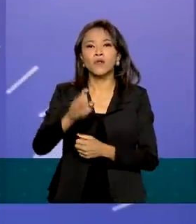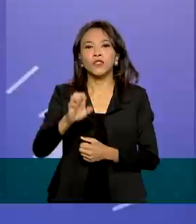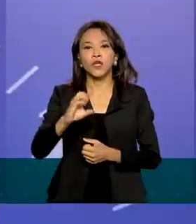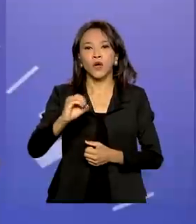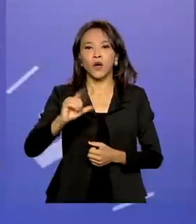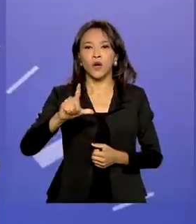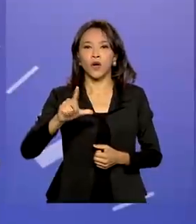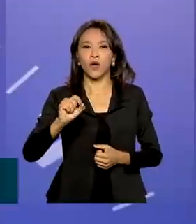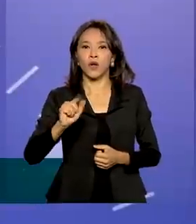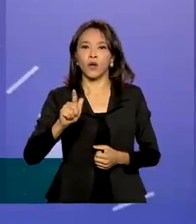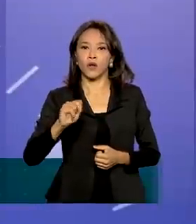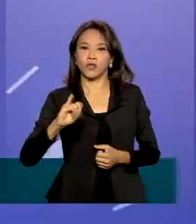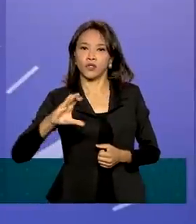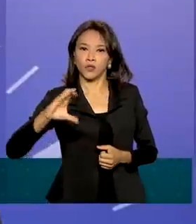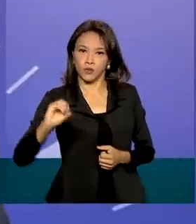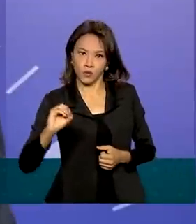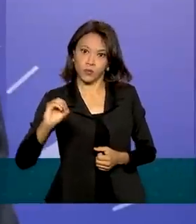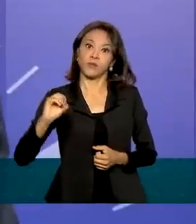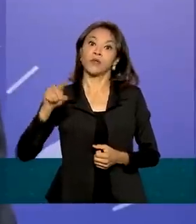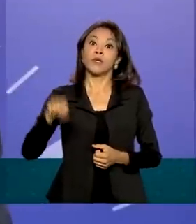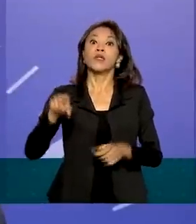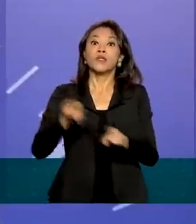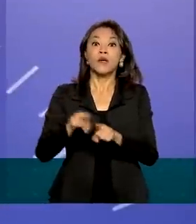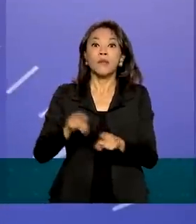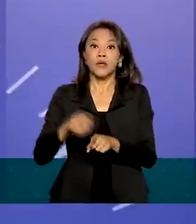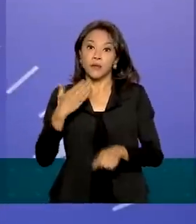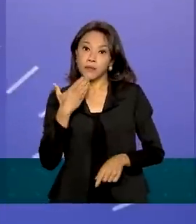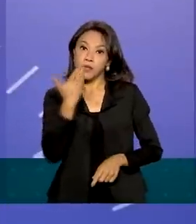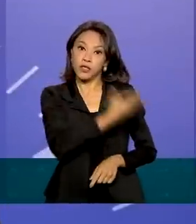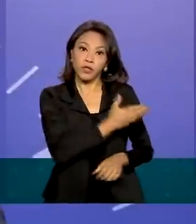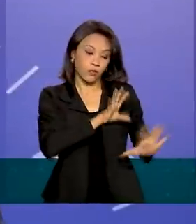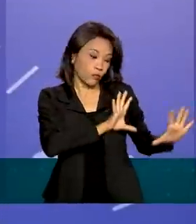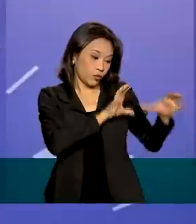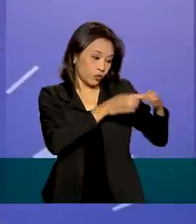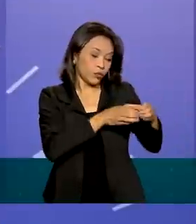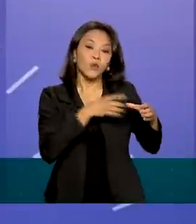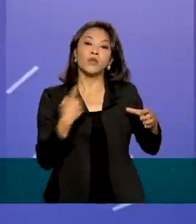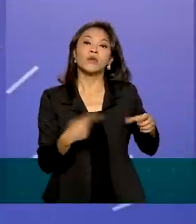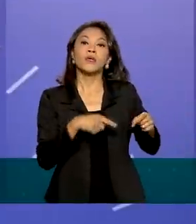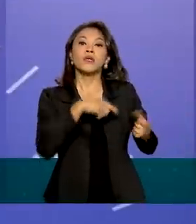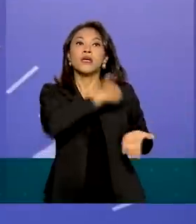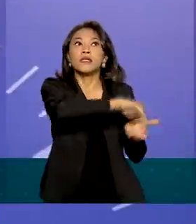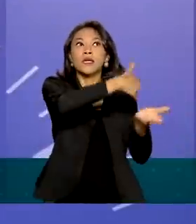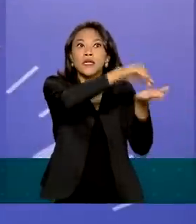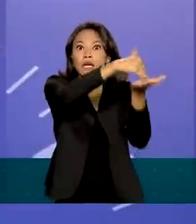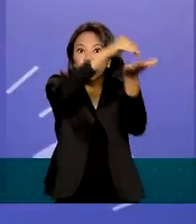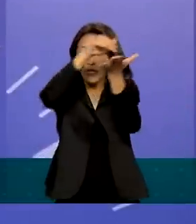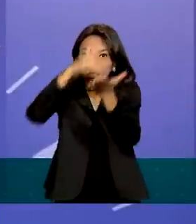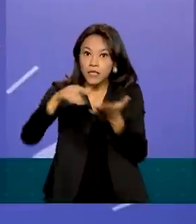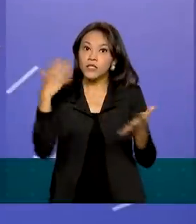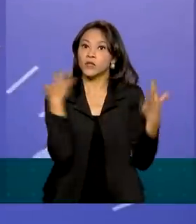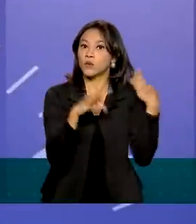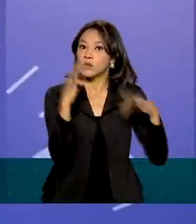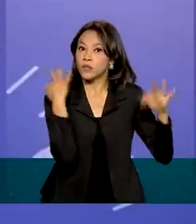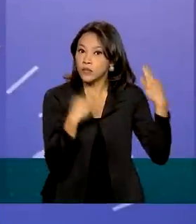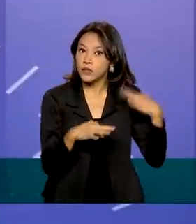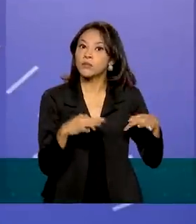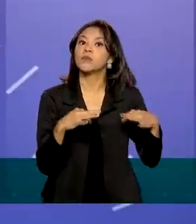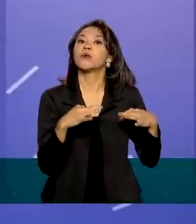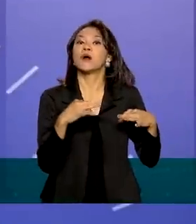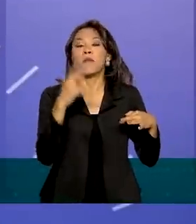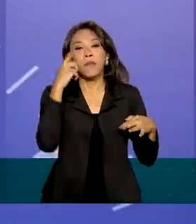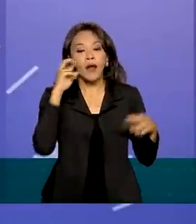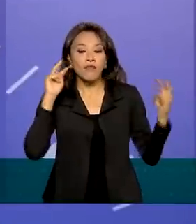o Brasil. Solicitamos ao Fórum Nacional de Dirigentes e Secretarias Estaduais de Turismo, Fornatur, que indiquem locais a serem analisados,